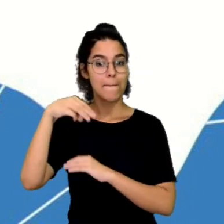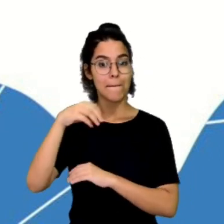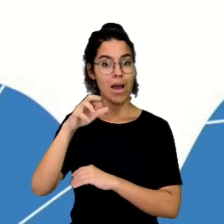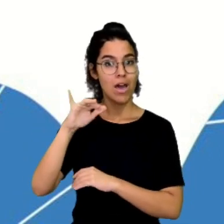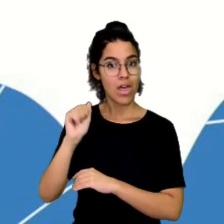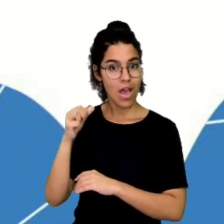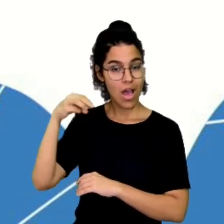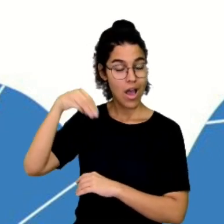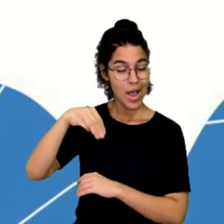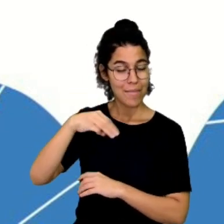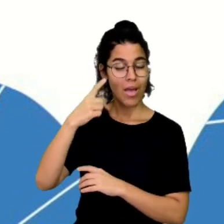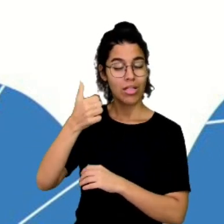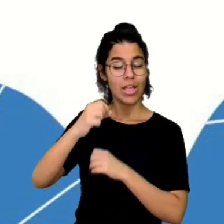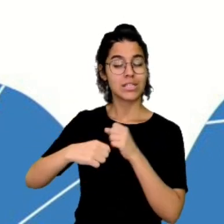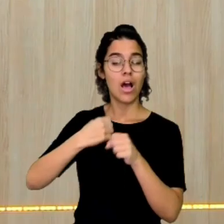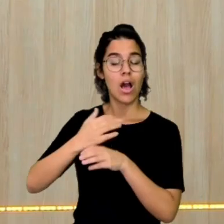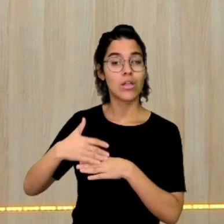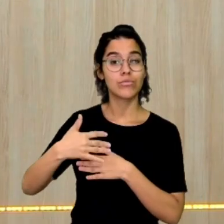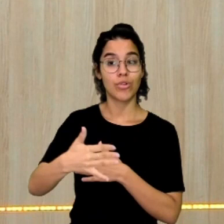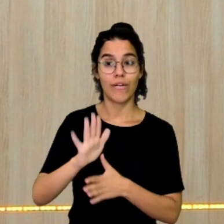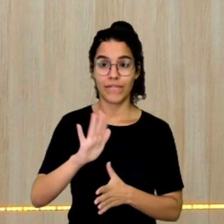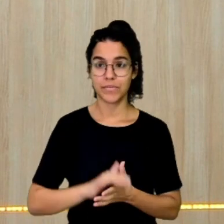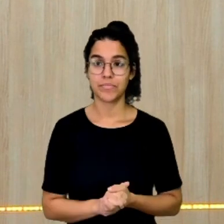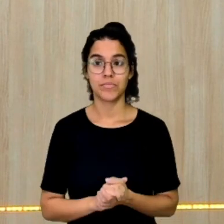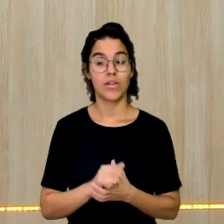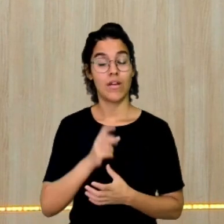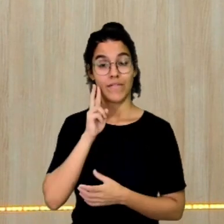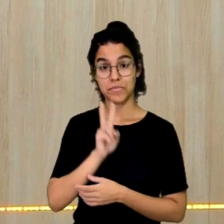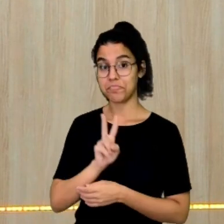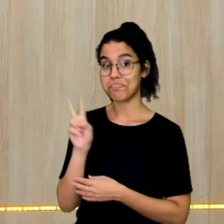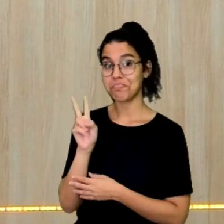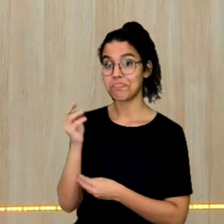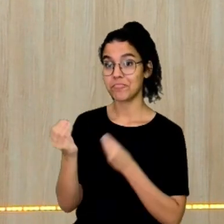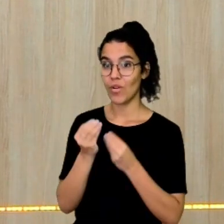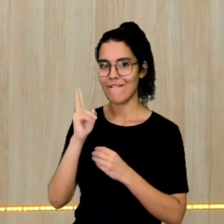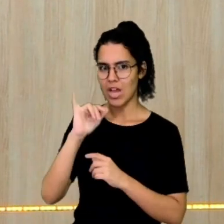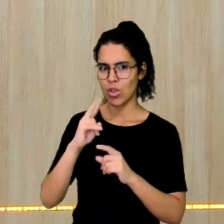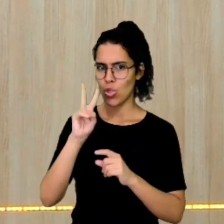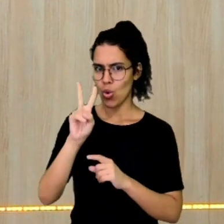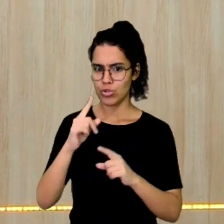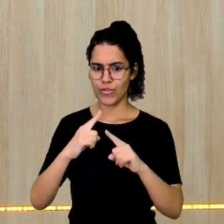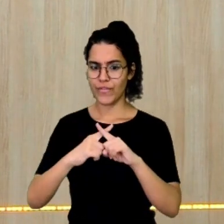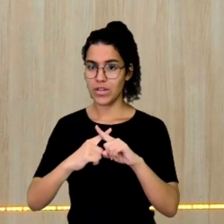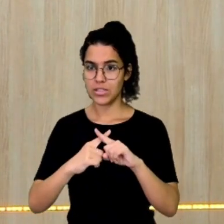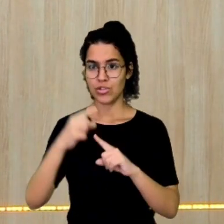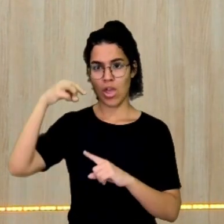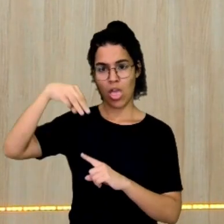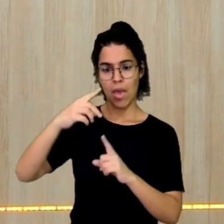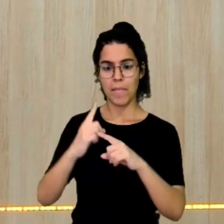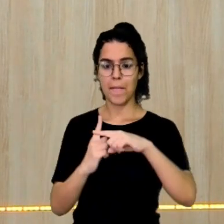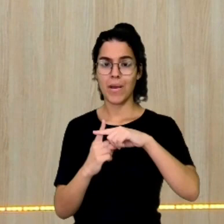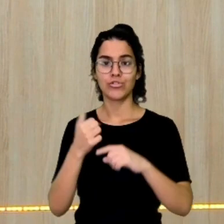duas vezes a idade de Maria daqui a 10 anos. Ou seja, eu vou ter dois vezes M